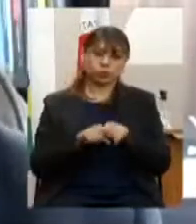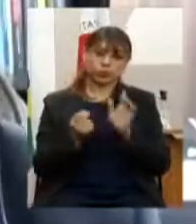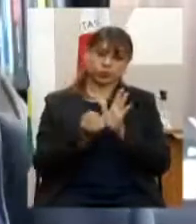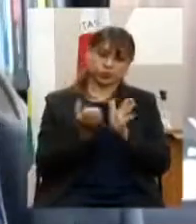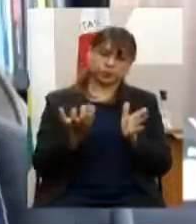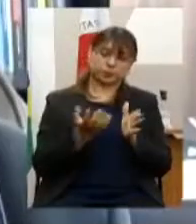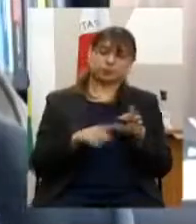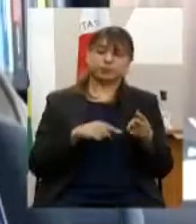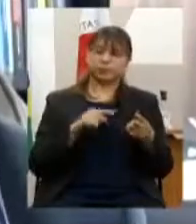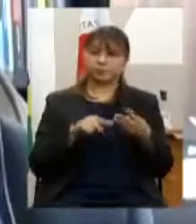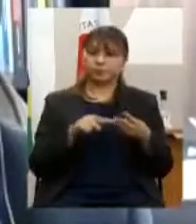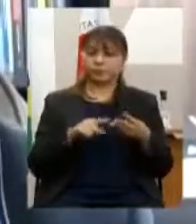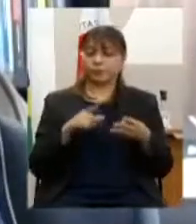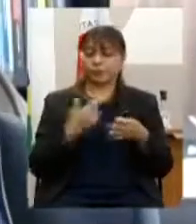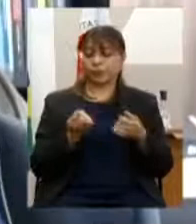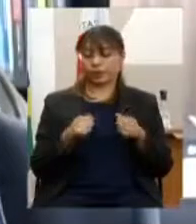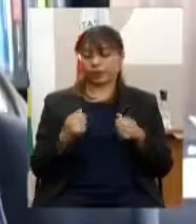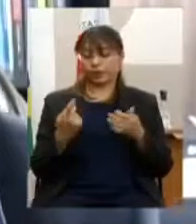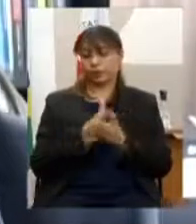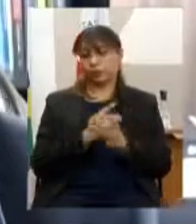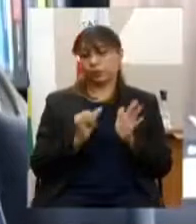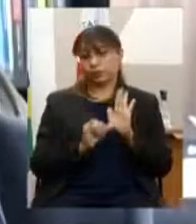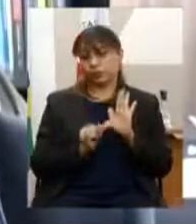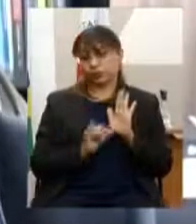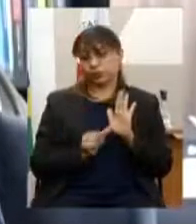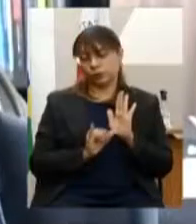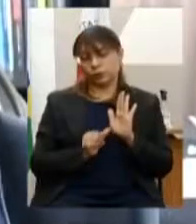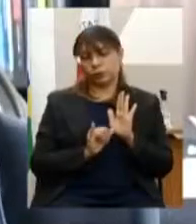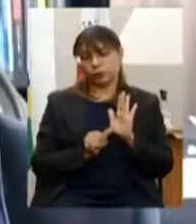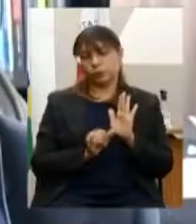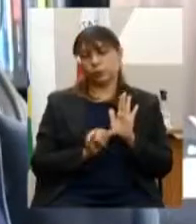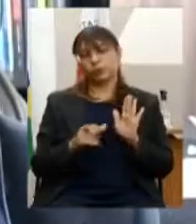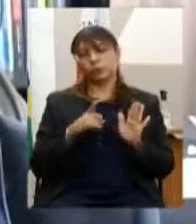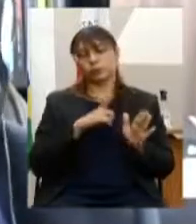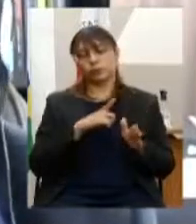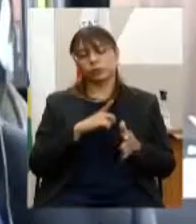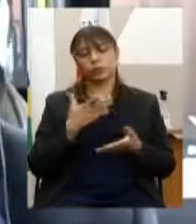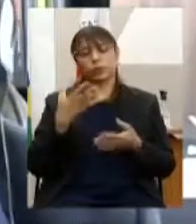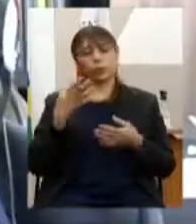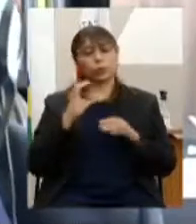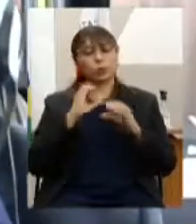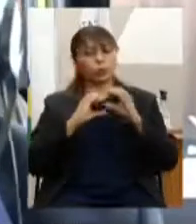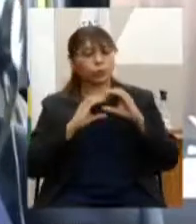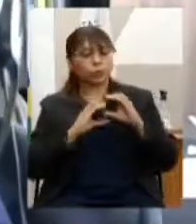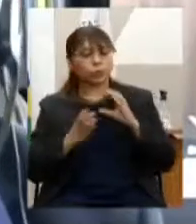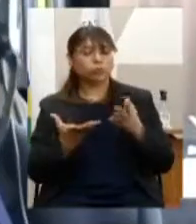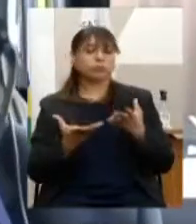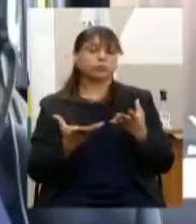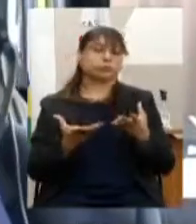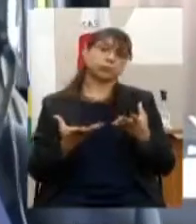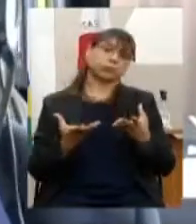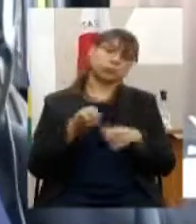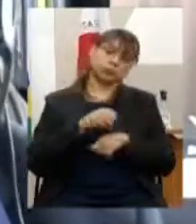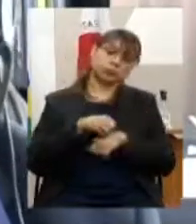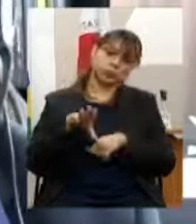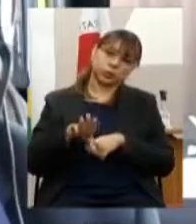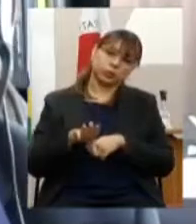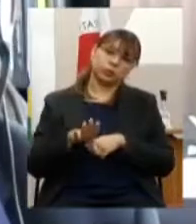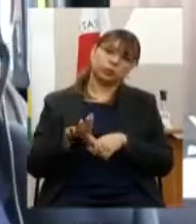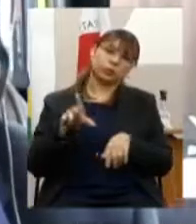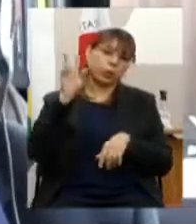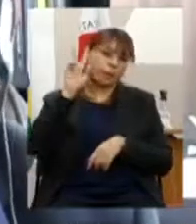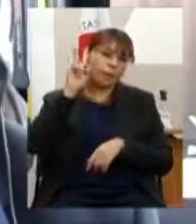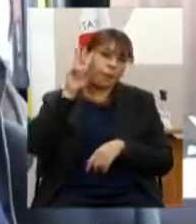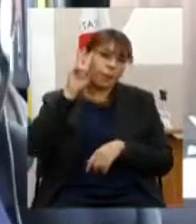realização de um edital para manutenção de espaços de comunicação transmissão acervo e memória da